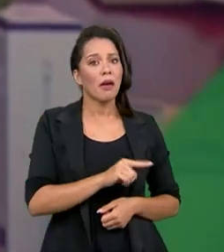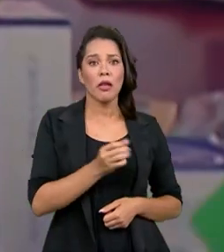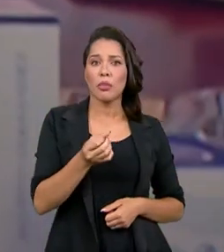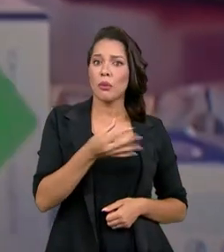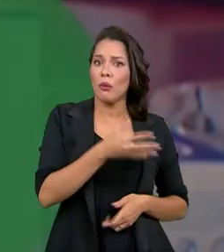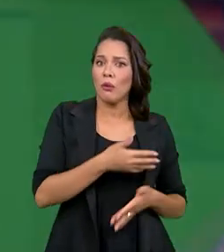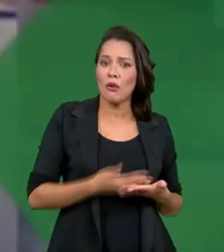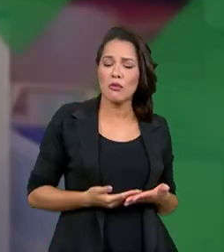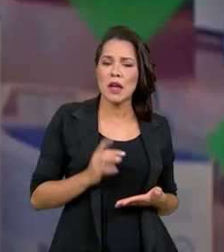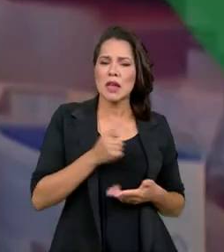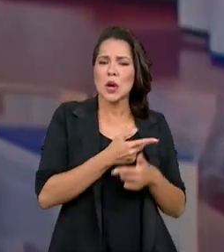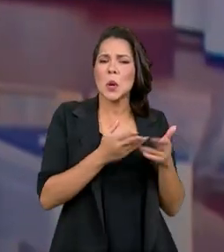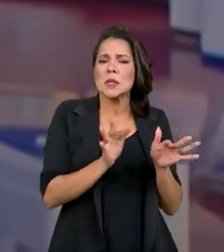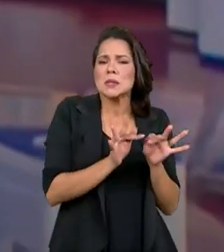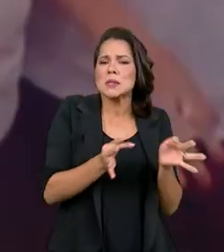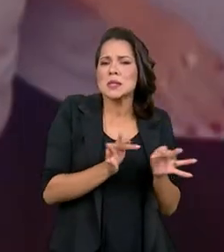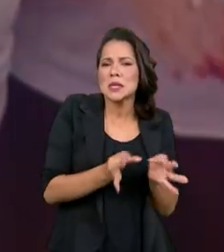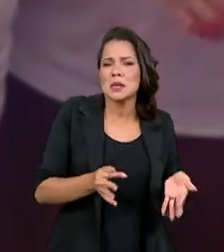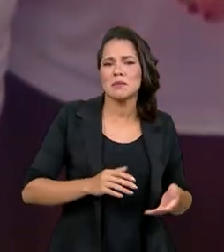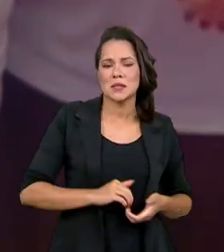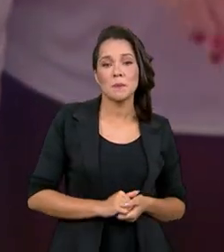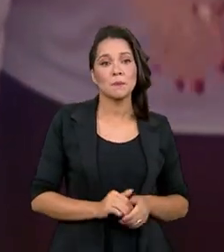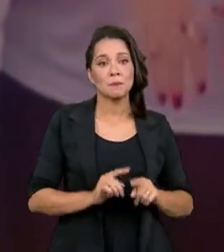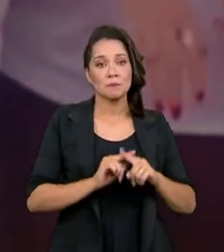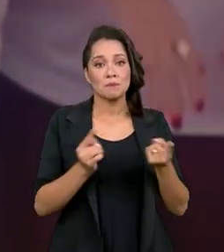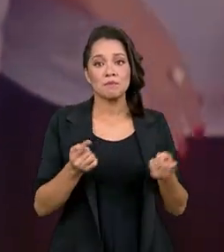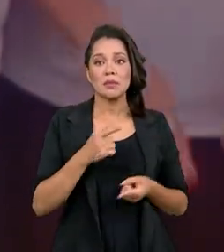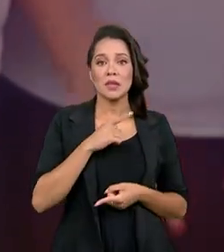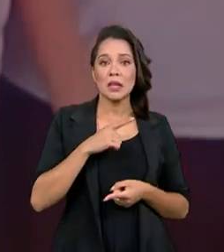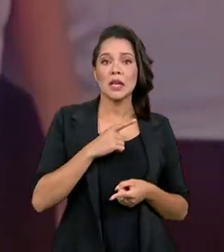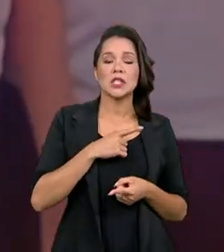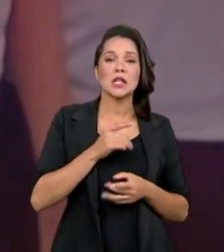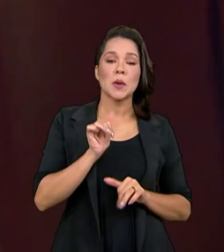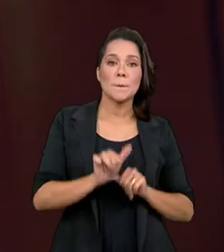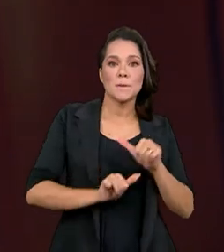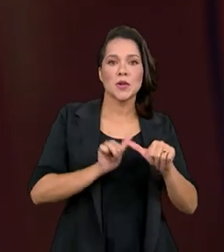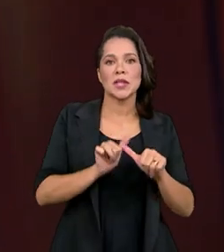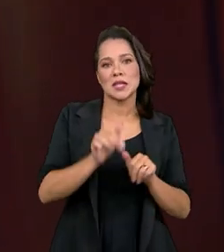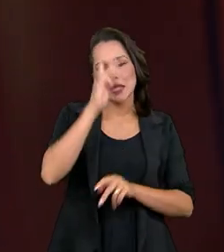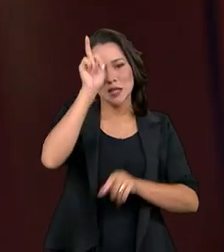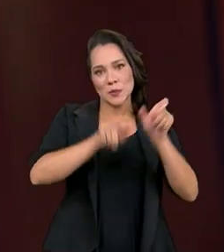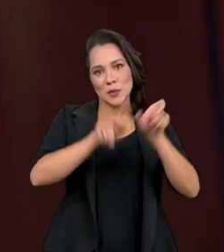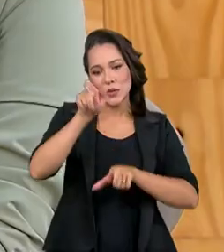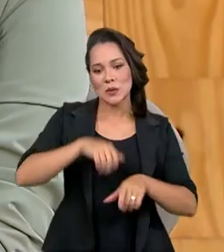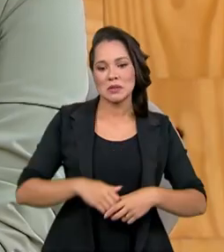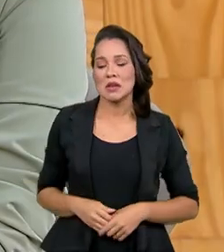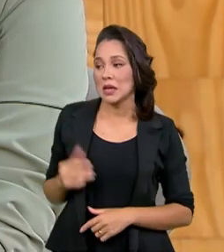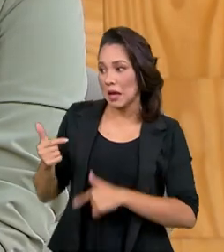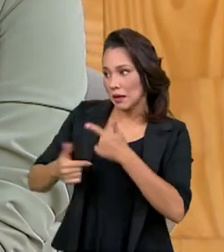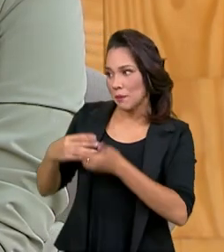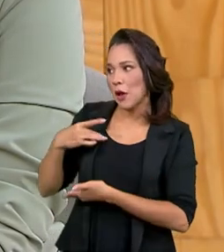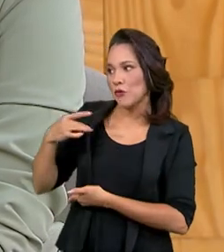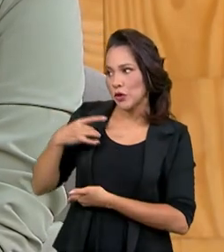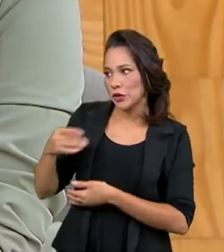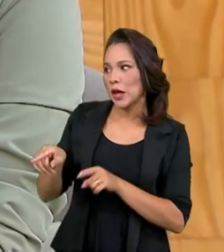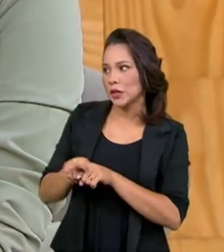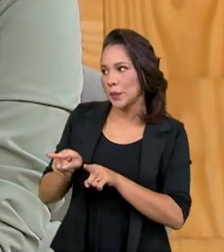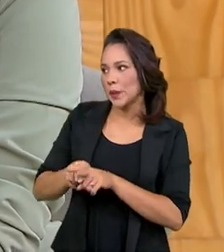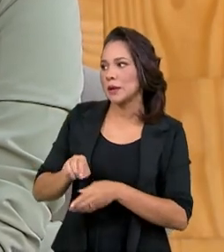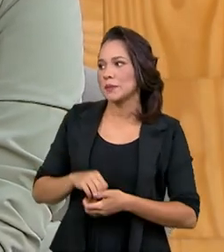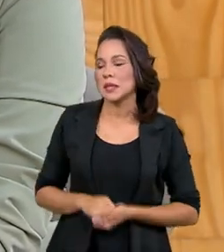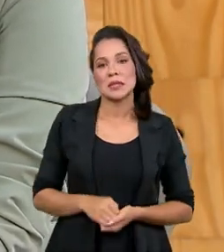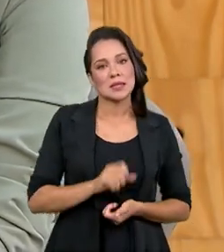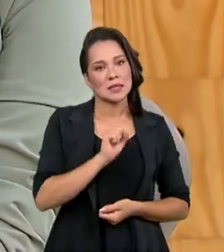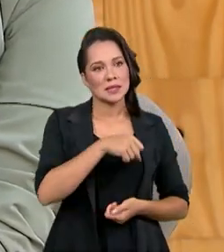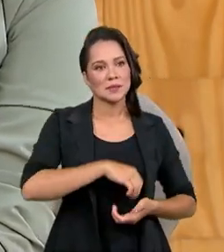eram coisas pequenas, simples, mas que gerou essa mudança nas pessoas. E é trabalho voluntário também. voluntário